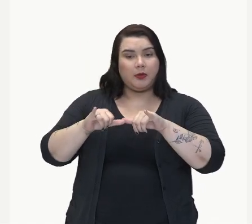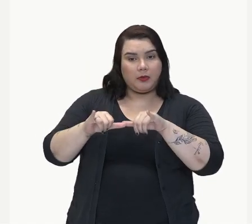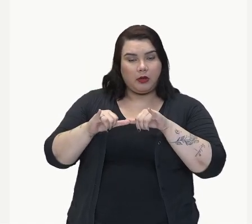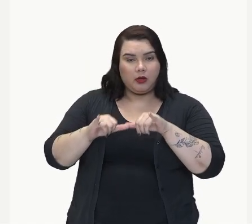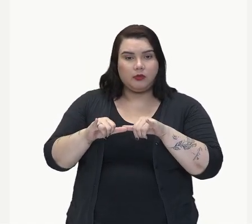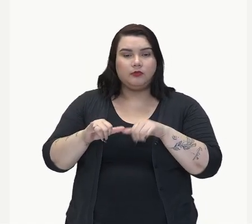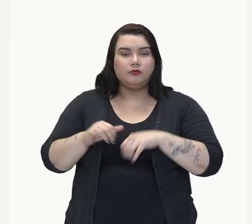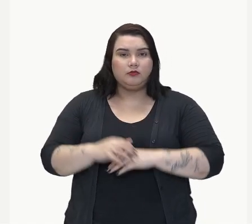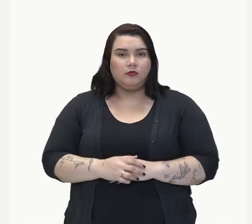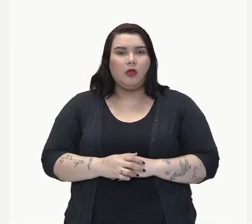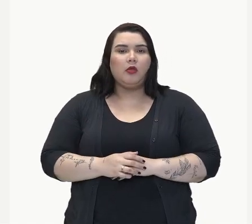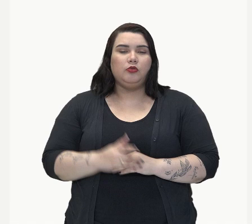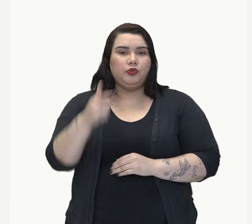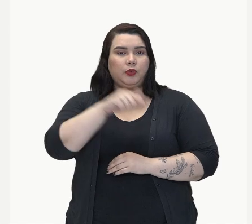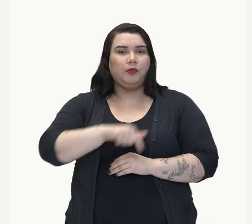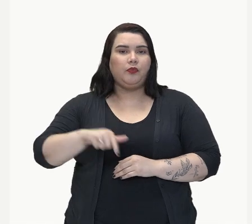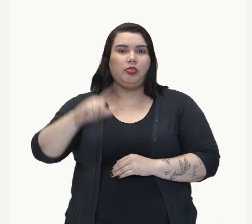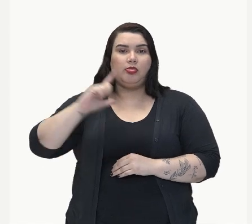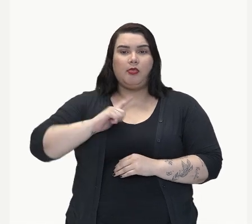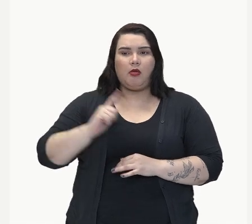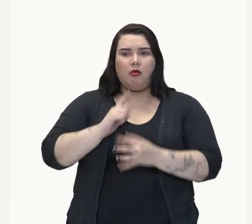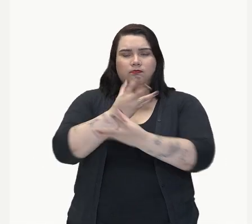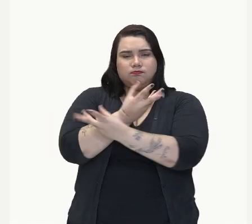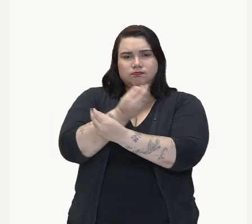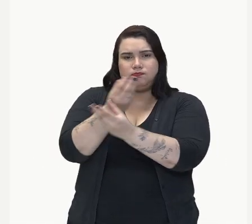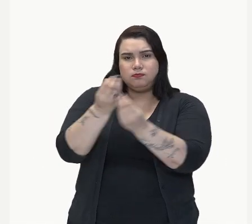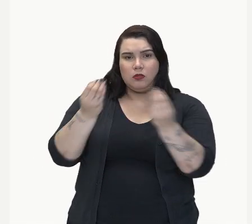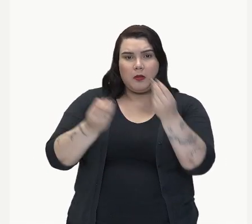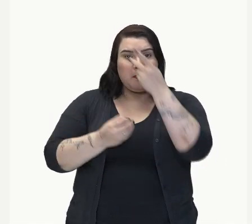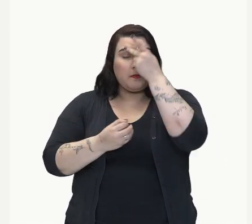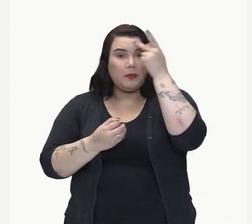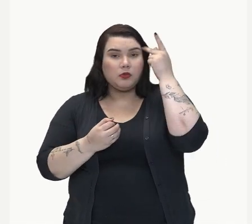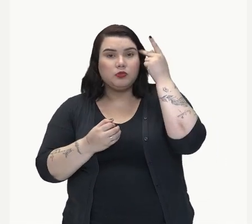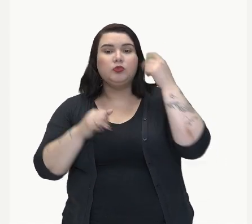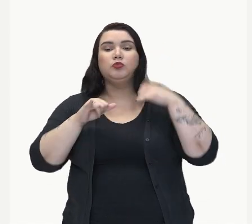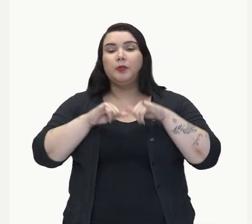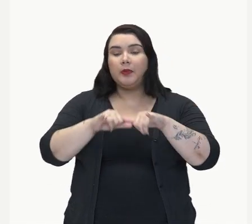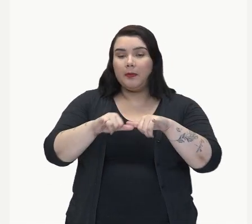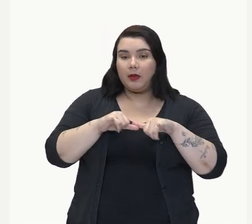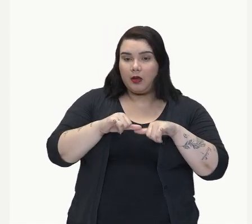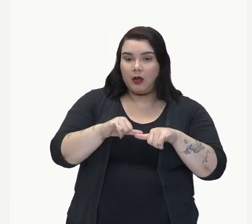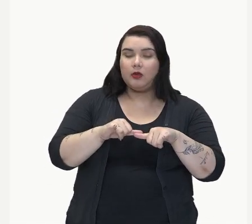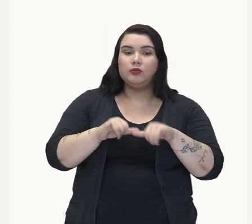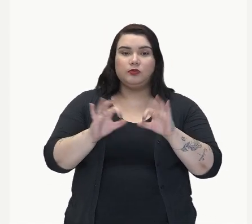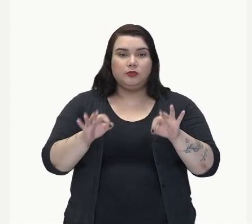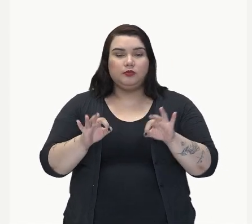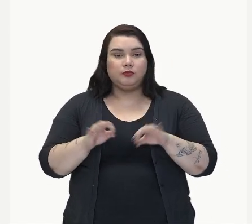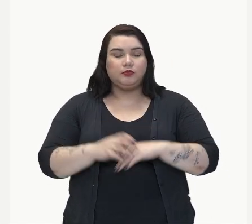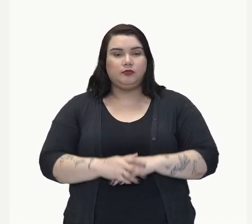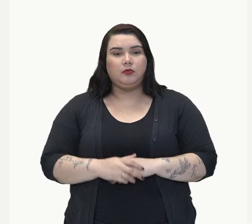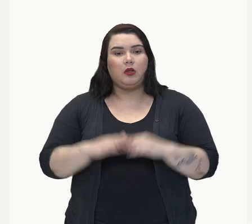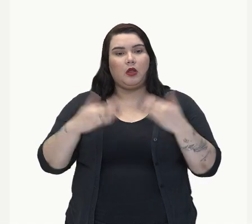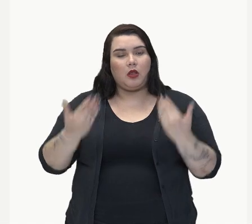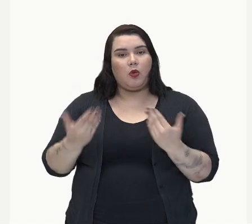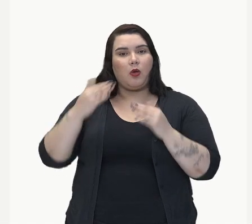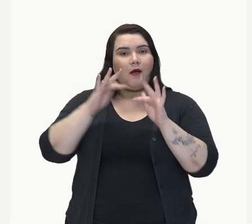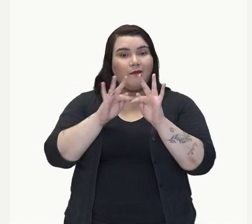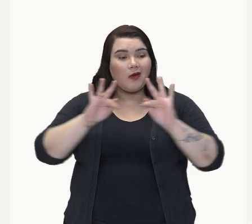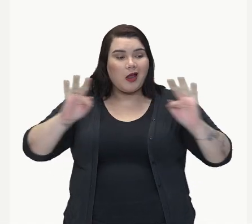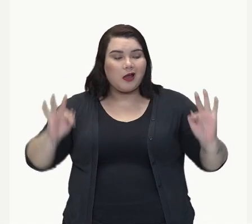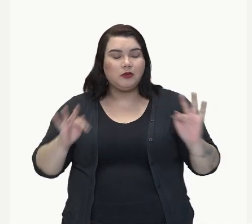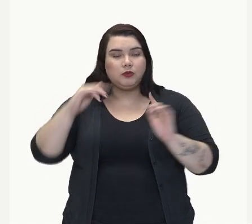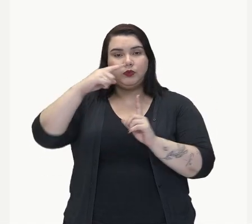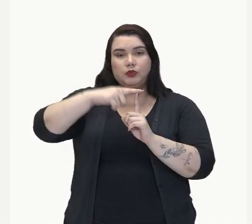né? Então, está no singular, gente, no singular. A palavra substantivo no singular.